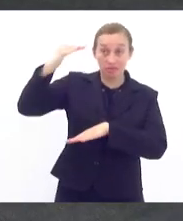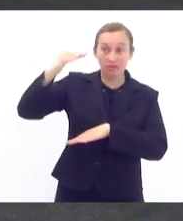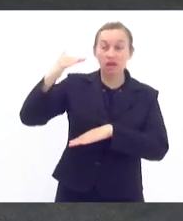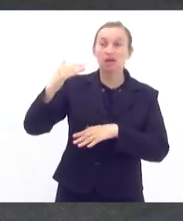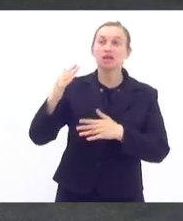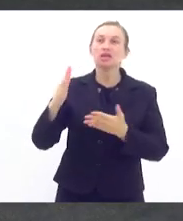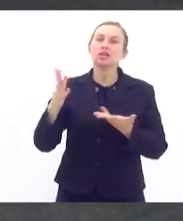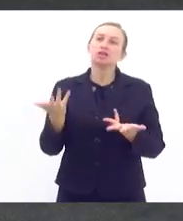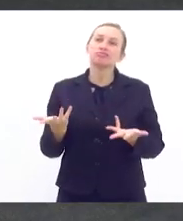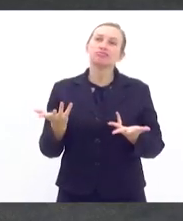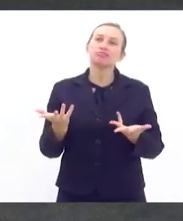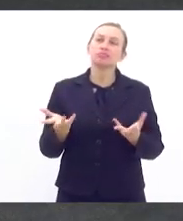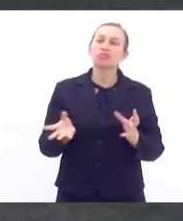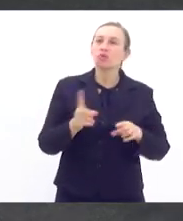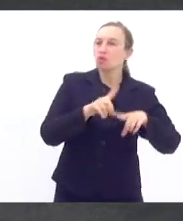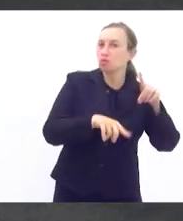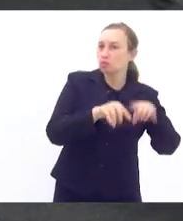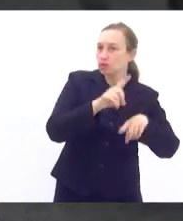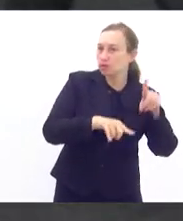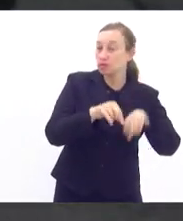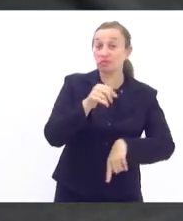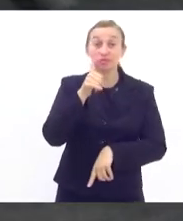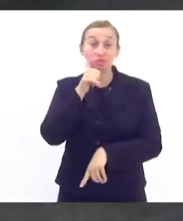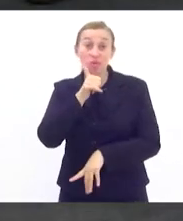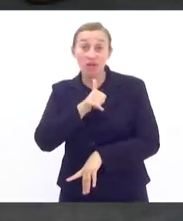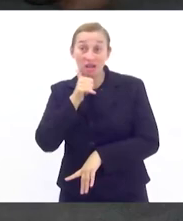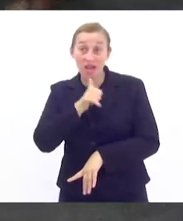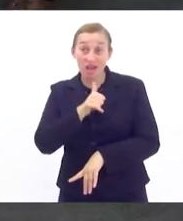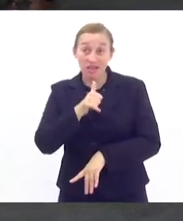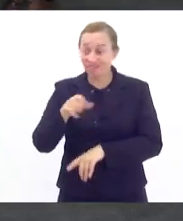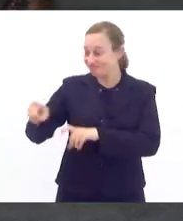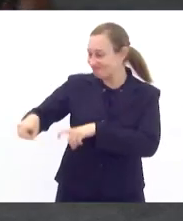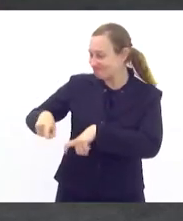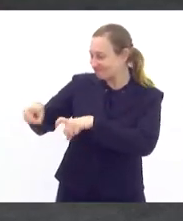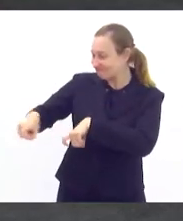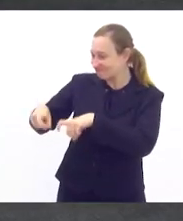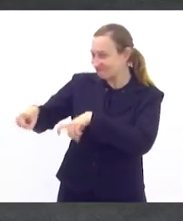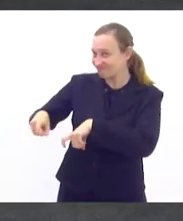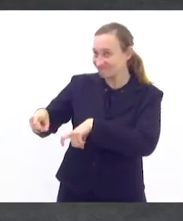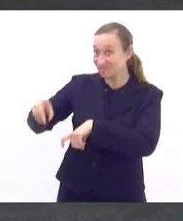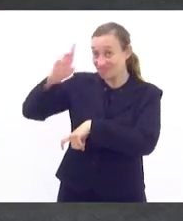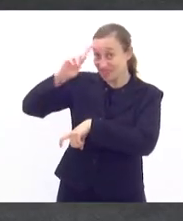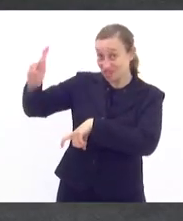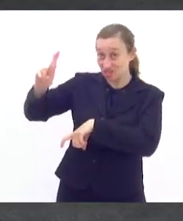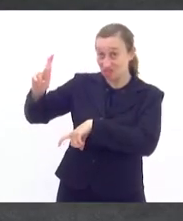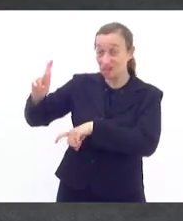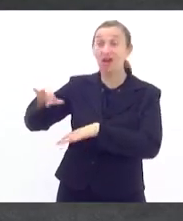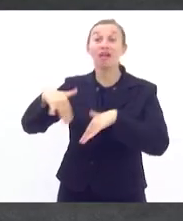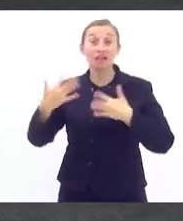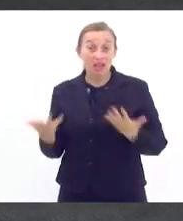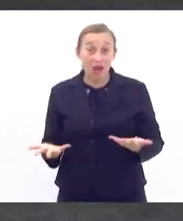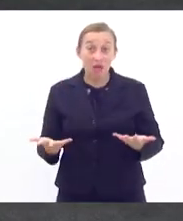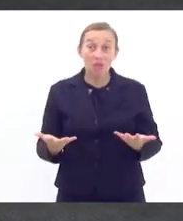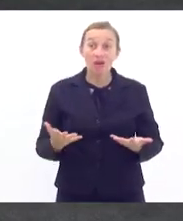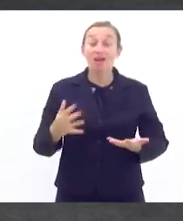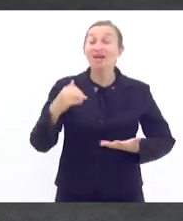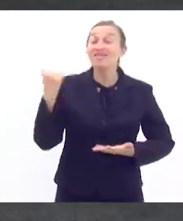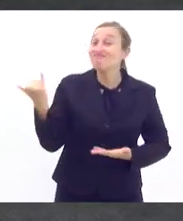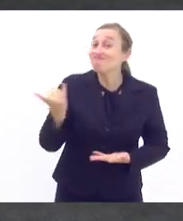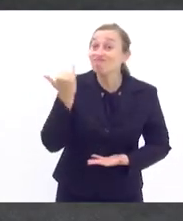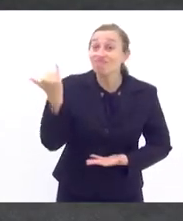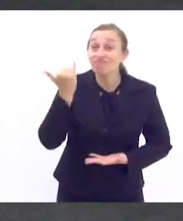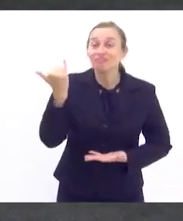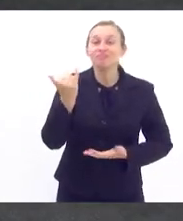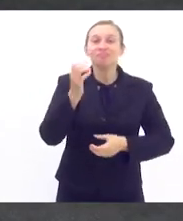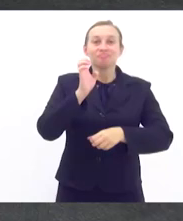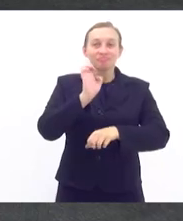a maioria desses produtos, as mulheres camponesas que estão no comando deles. Então, isso é tão importante